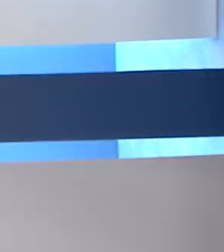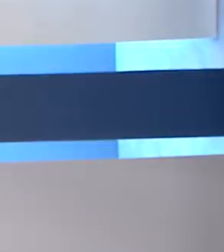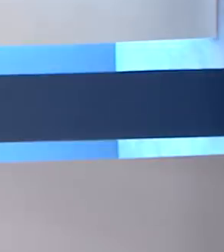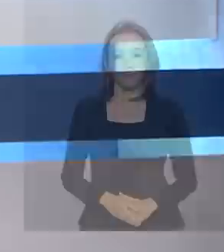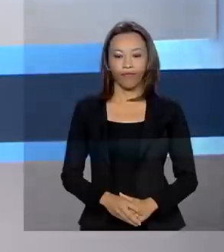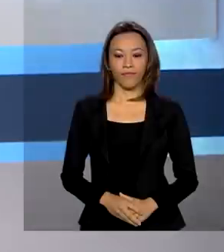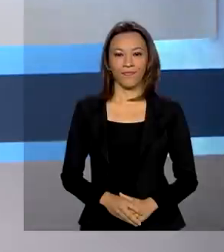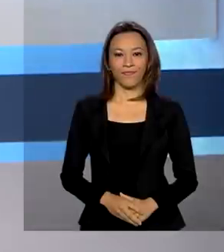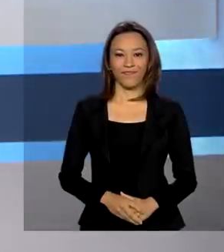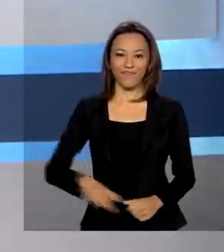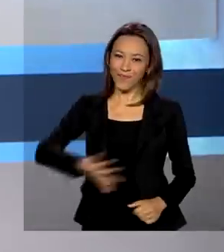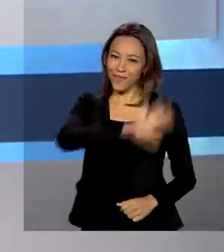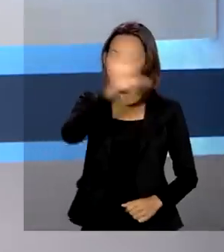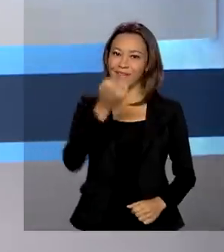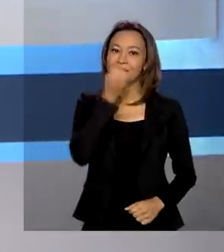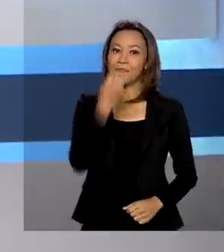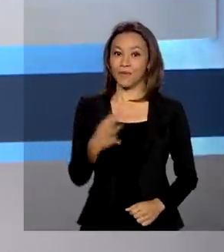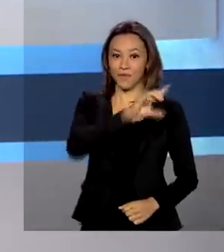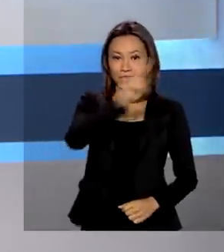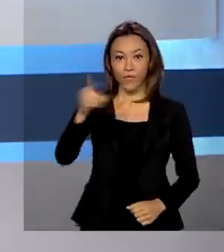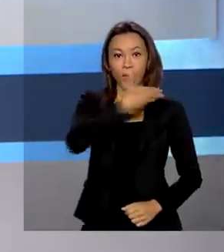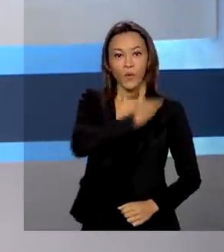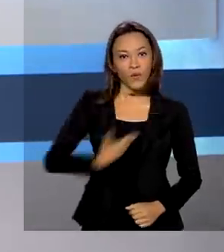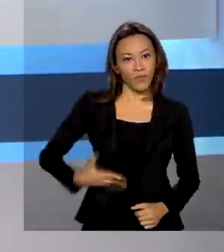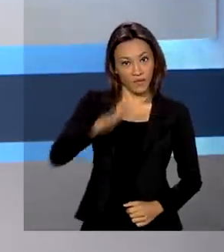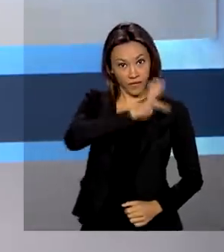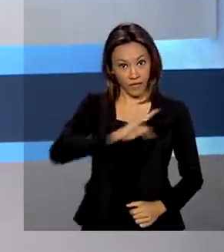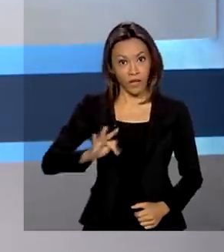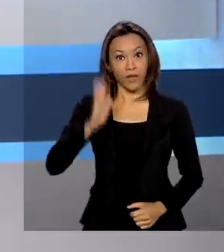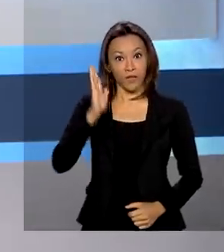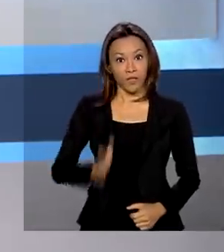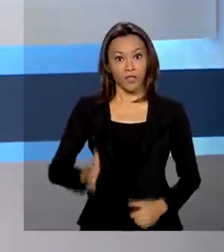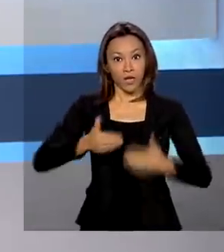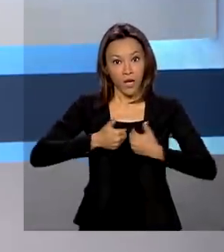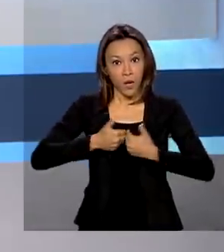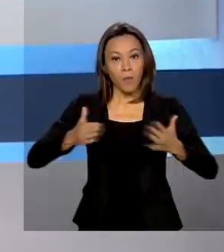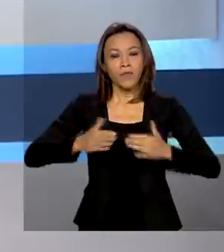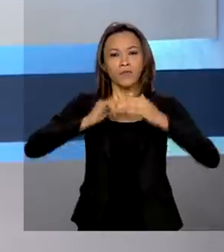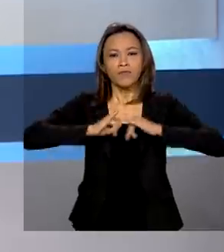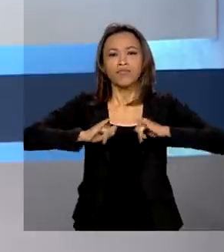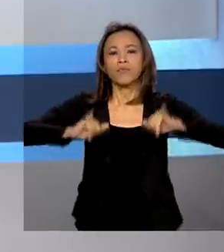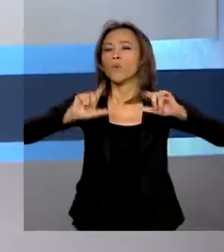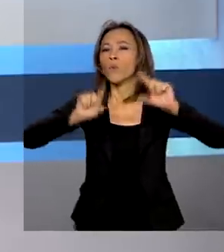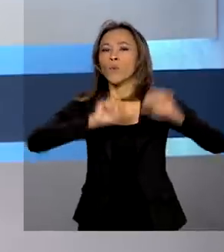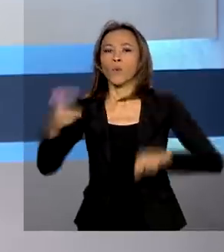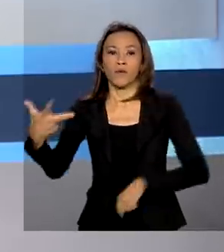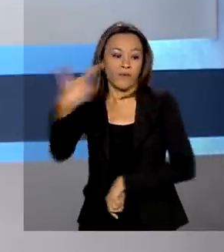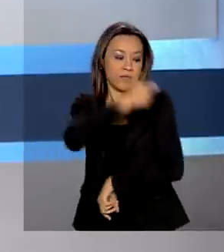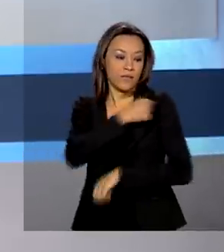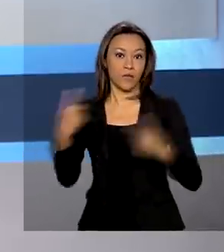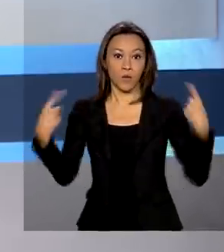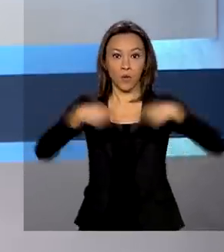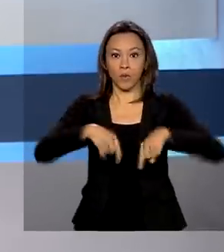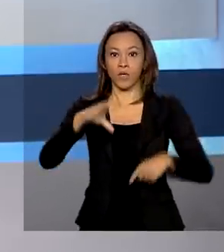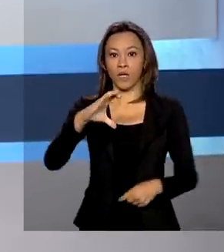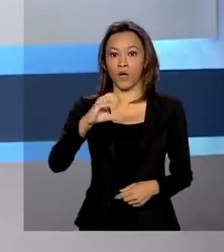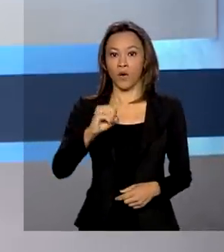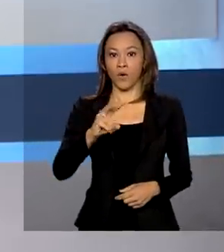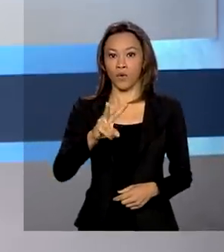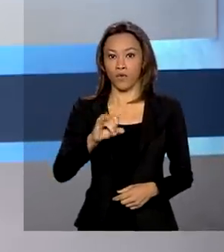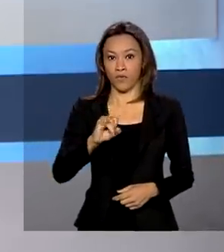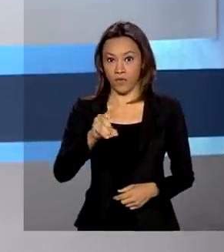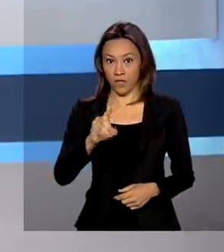Olá, bom dia. Governo Federal inicia campanha para promover a vacinação contra a Covid-19 no Brasil.